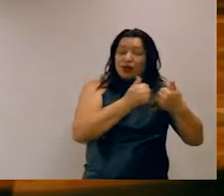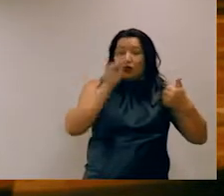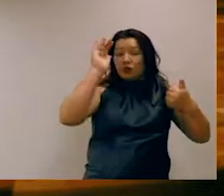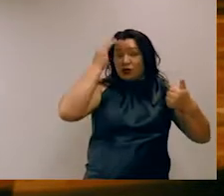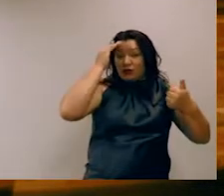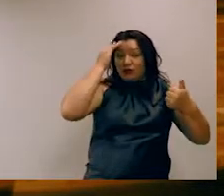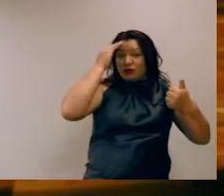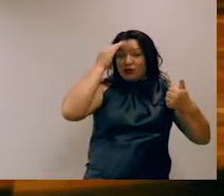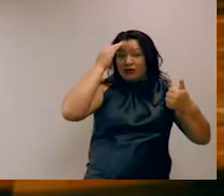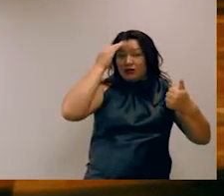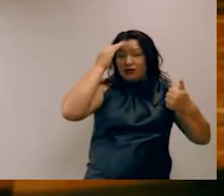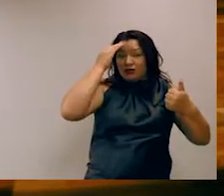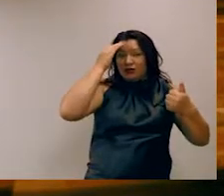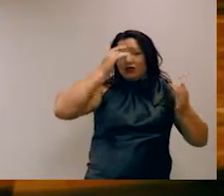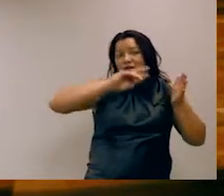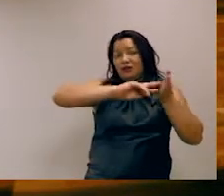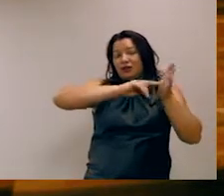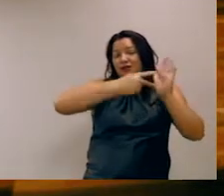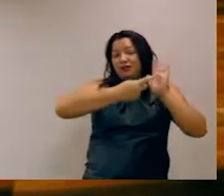semântica da linguagem.